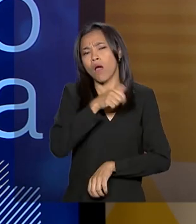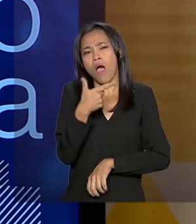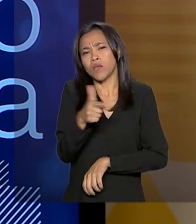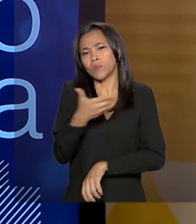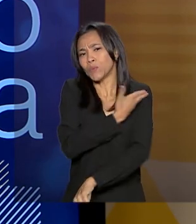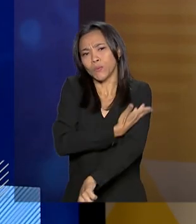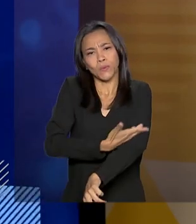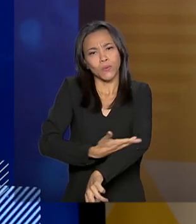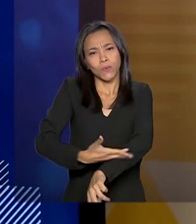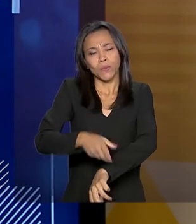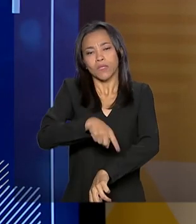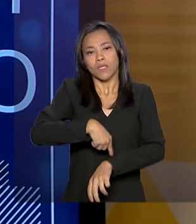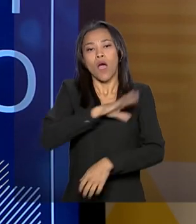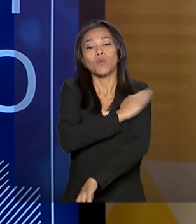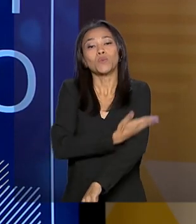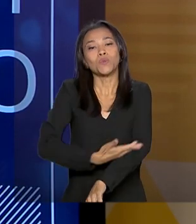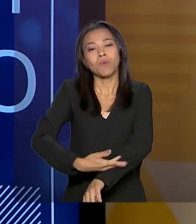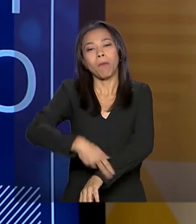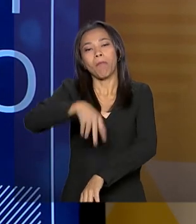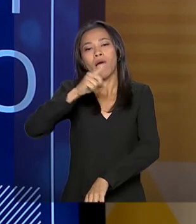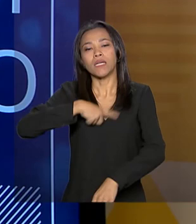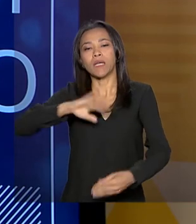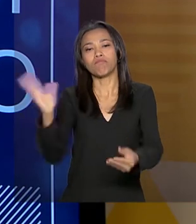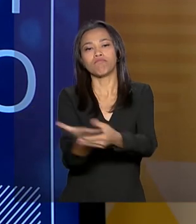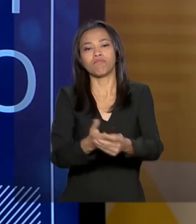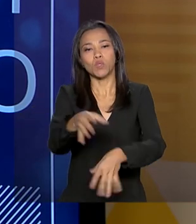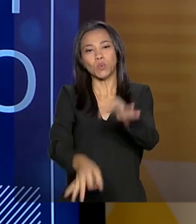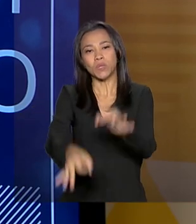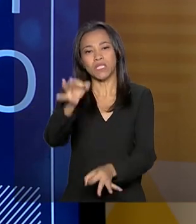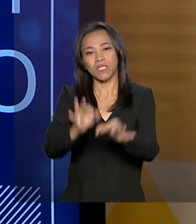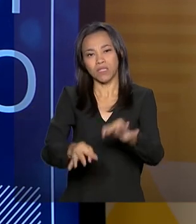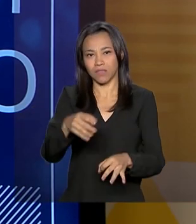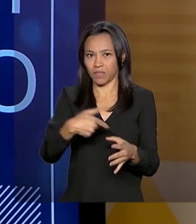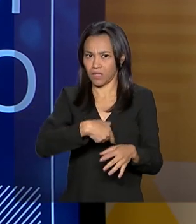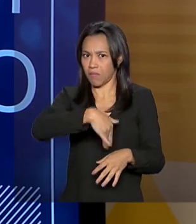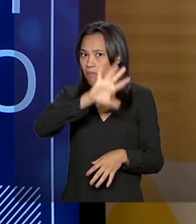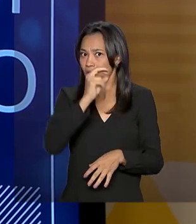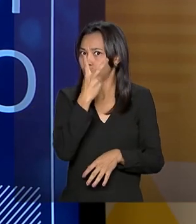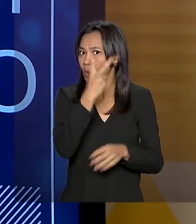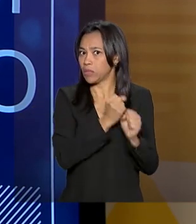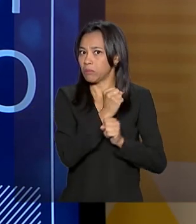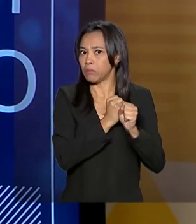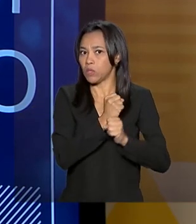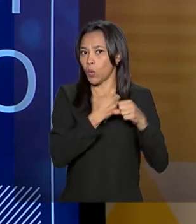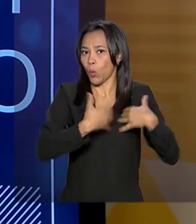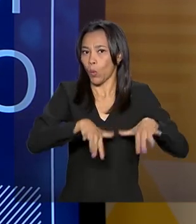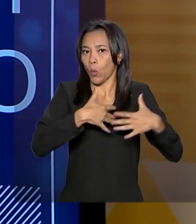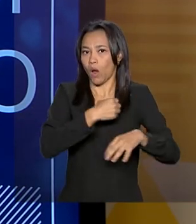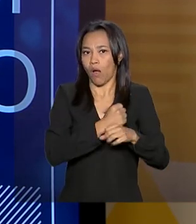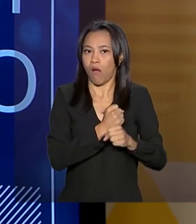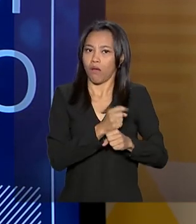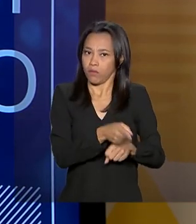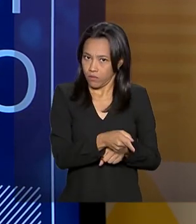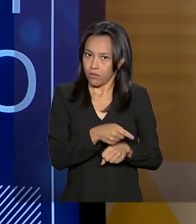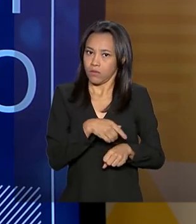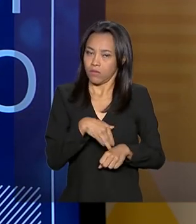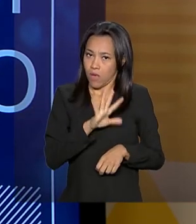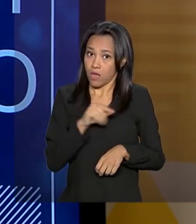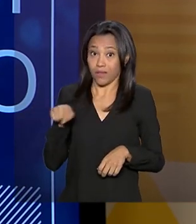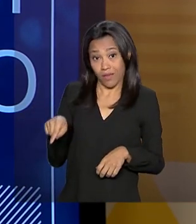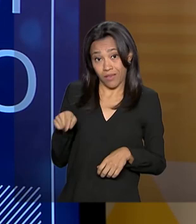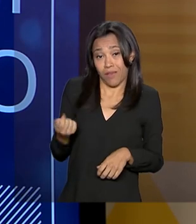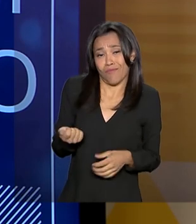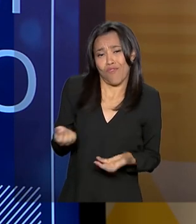estão habituadas com o judiciário, que eu brinco, mas é verdade, tem mais de 2 mil anos, né. Então, a plataforma de solução de disputas, que você pode